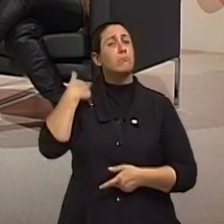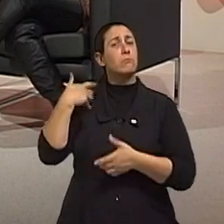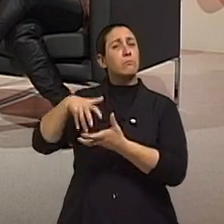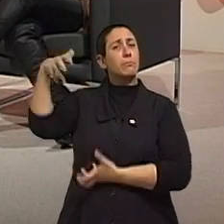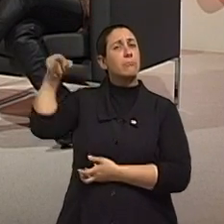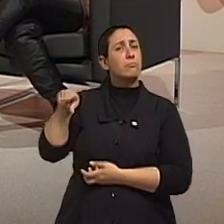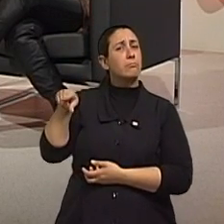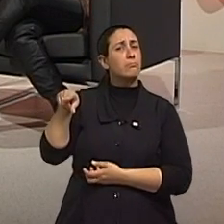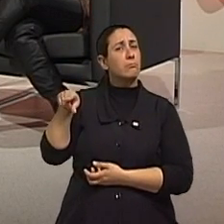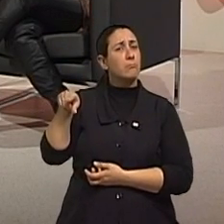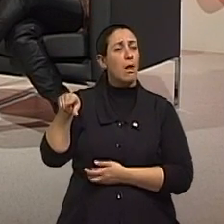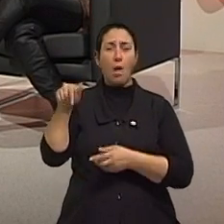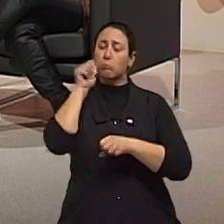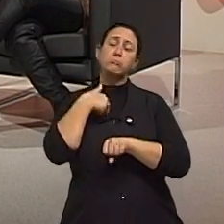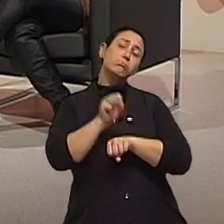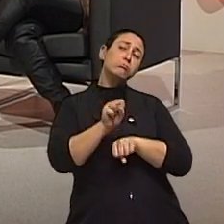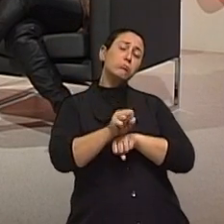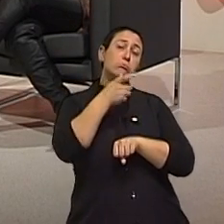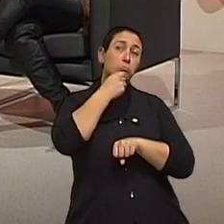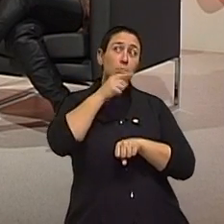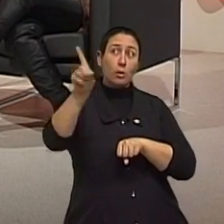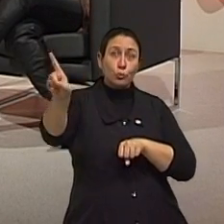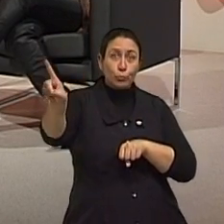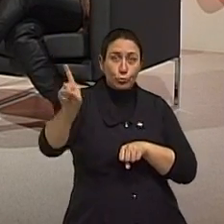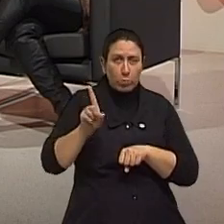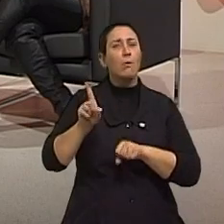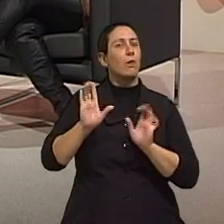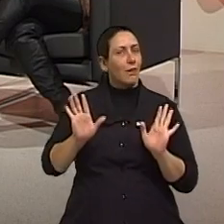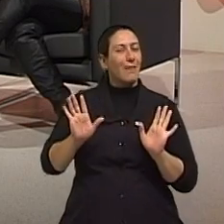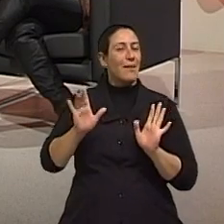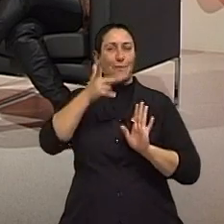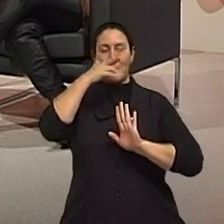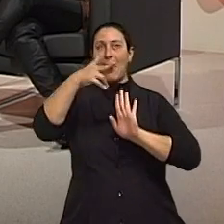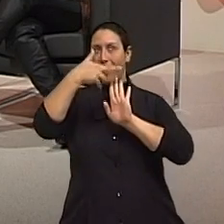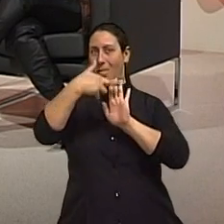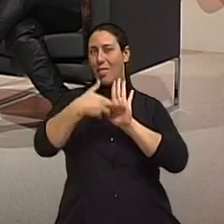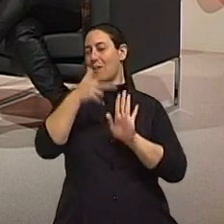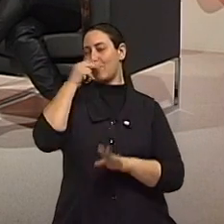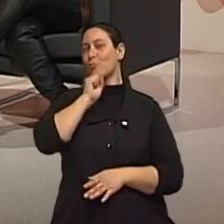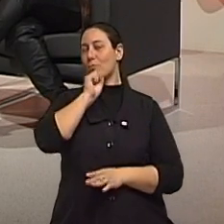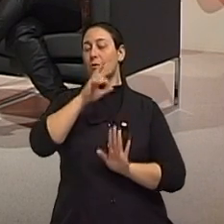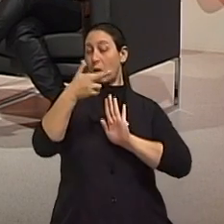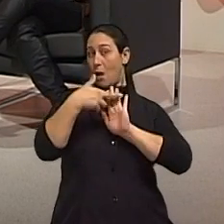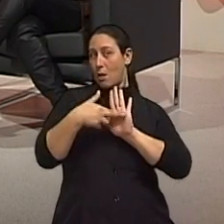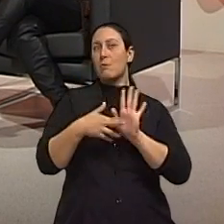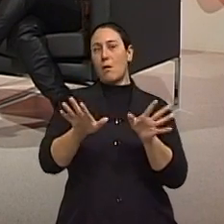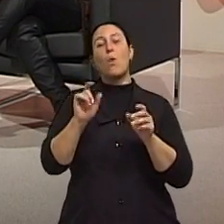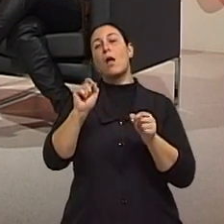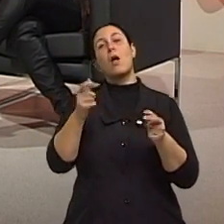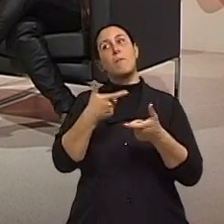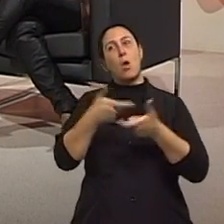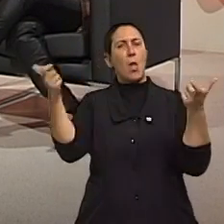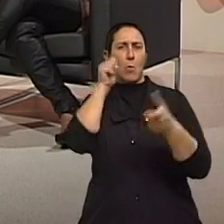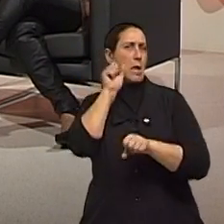Ela esperou ele vir. Mas, aquelas regras, né? Antigas. Antigas. Porque hoje as mulheres